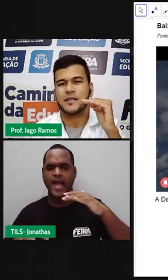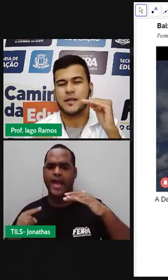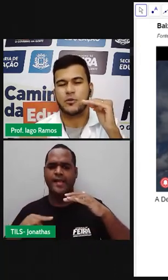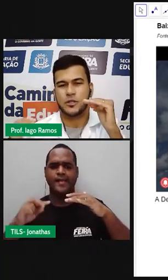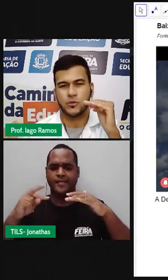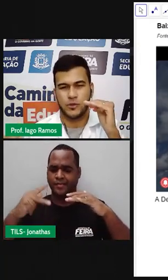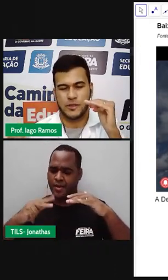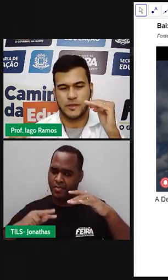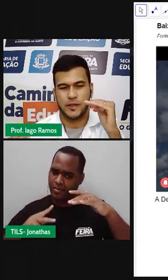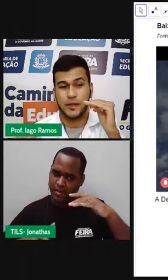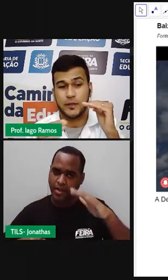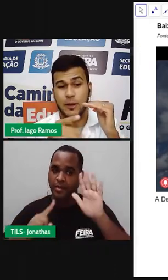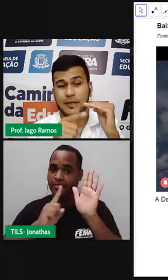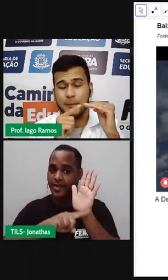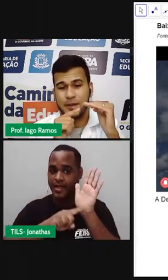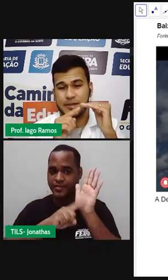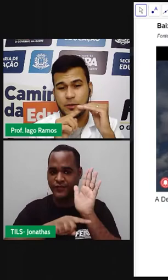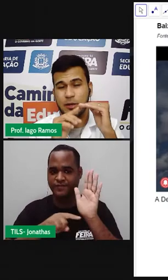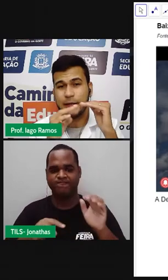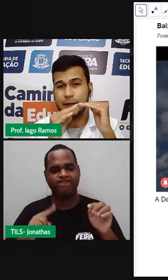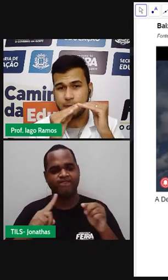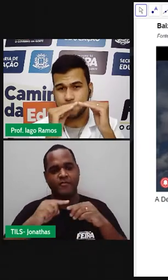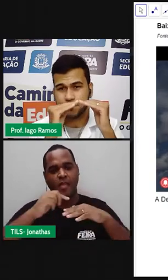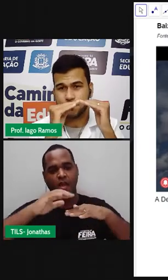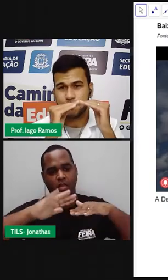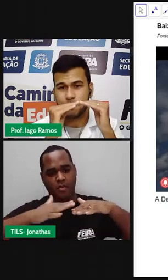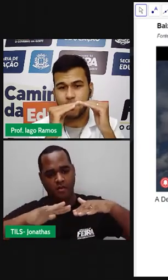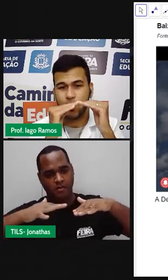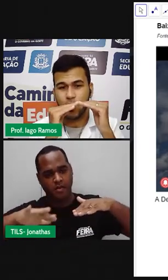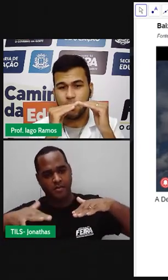baixas altitudes. Então a depressão ali,